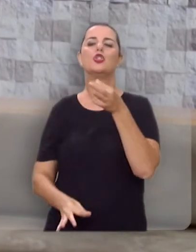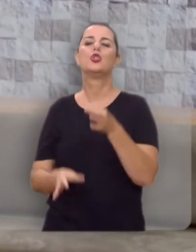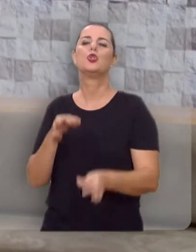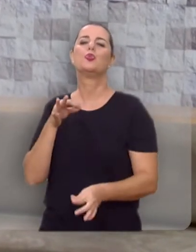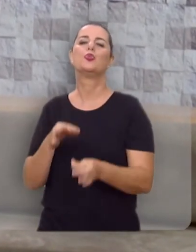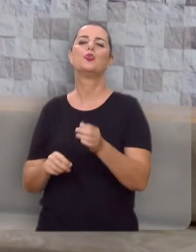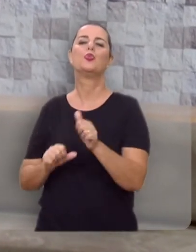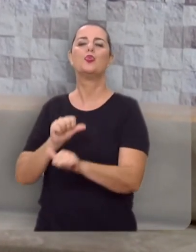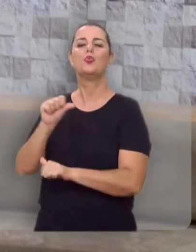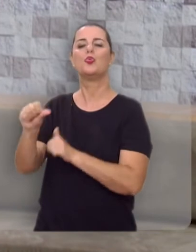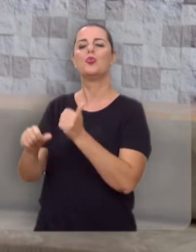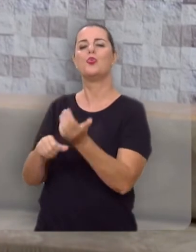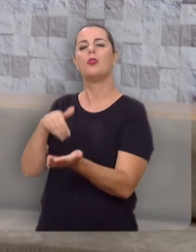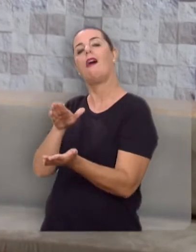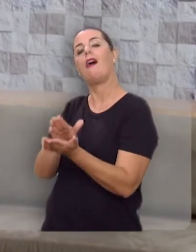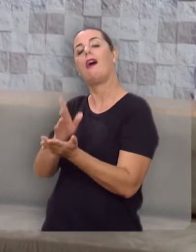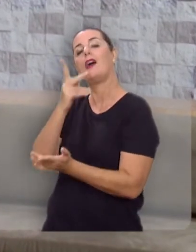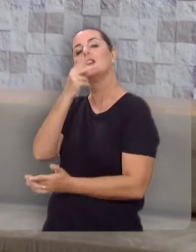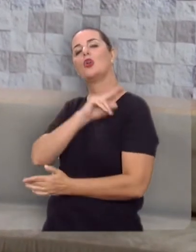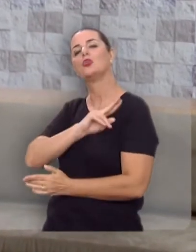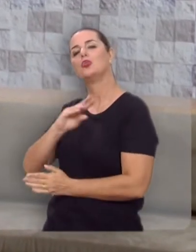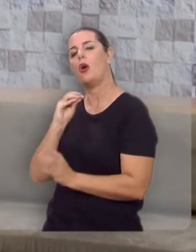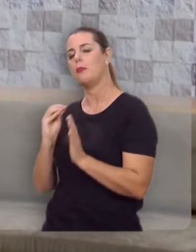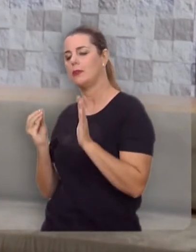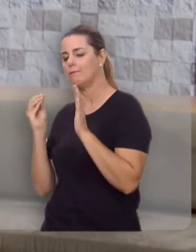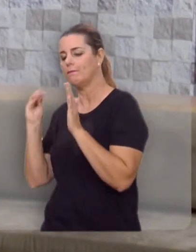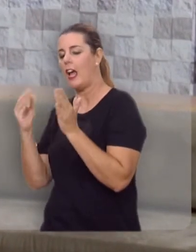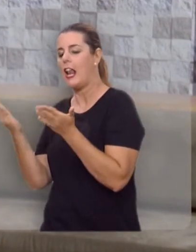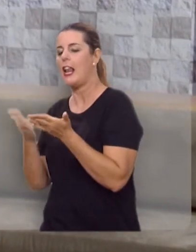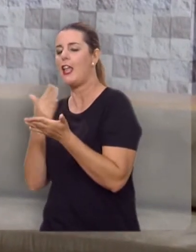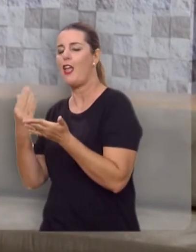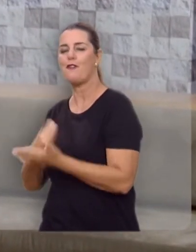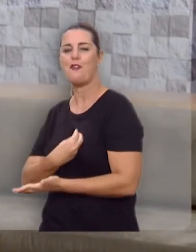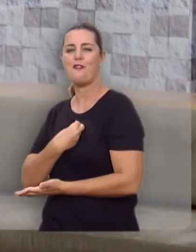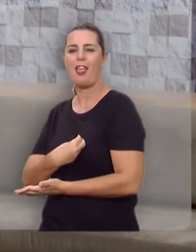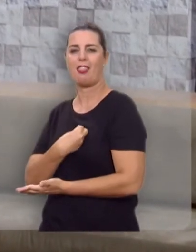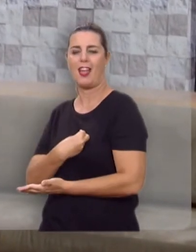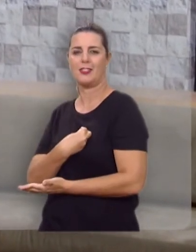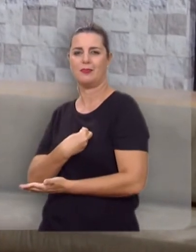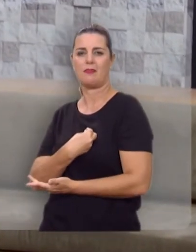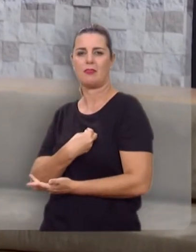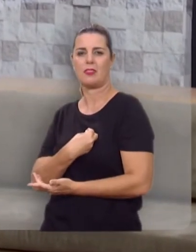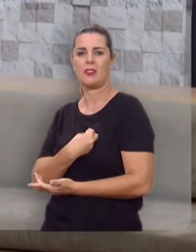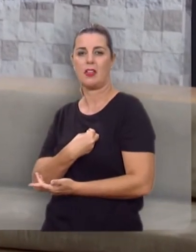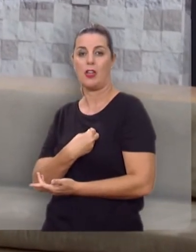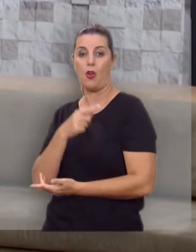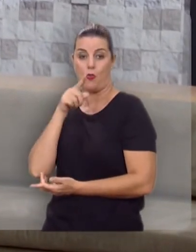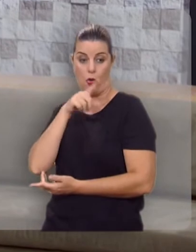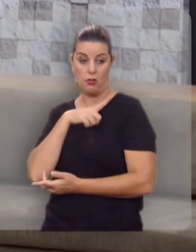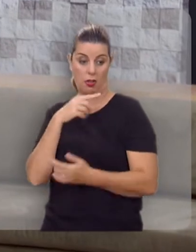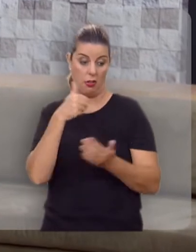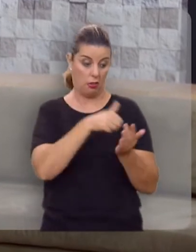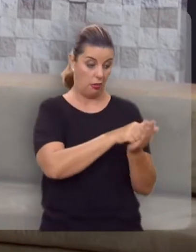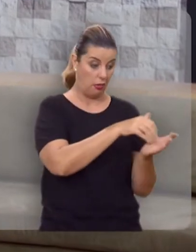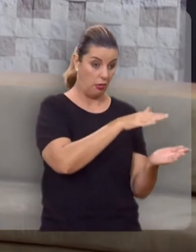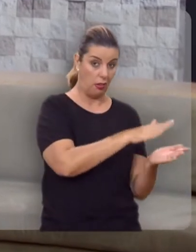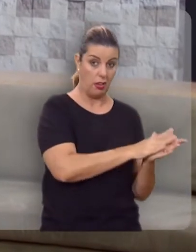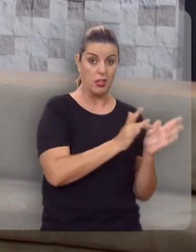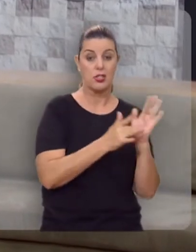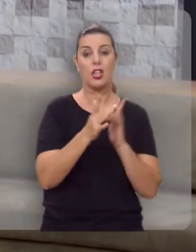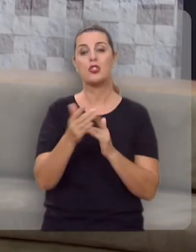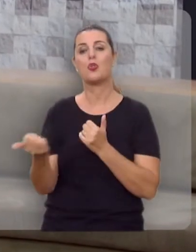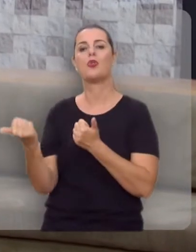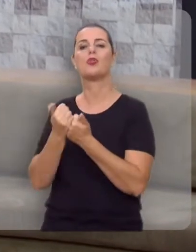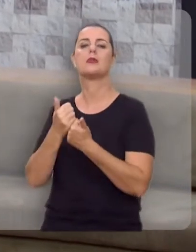é justificado. E então seu nome está escrito no livro da vida. A penalidade que você deveria receber,